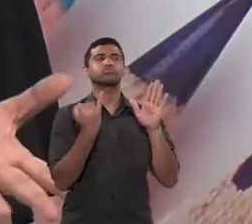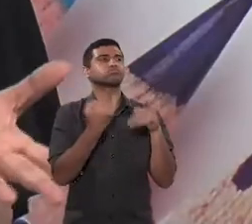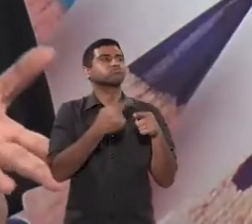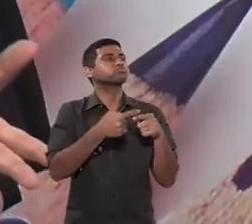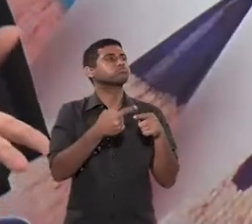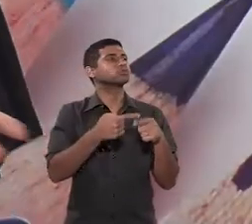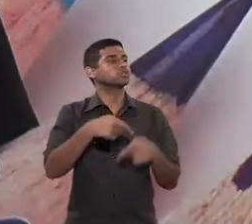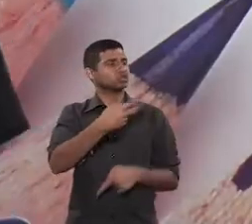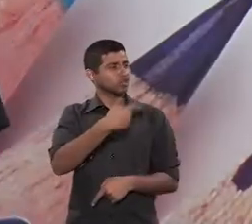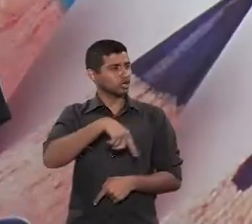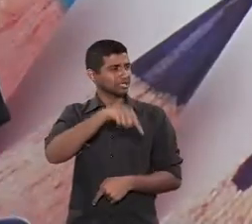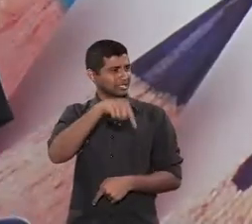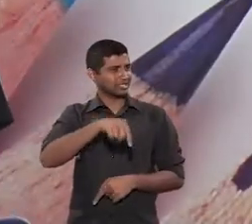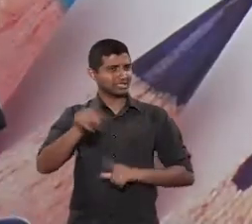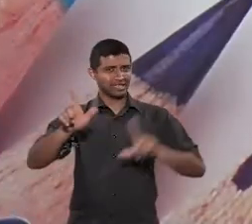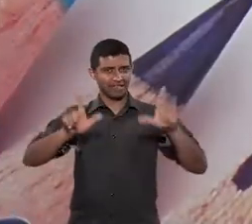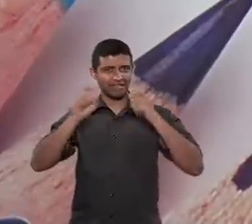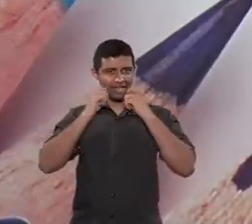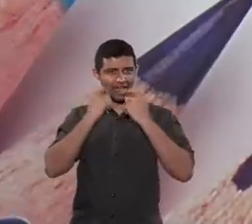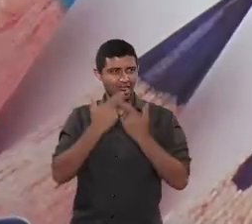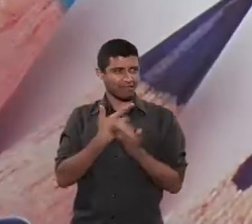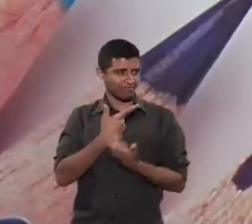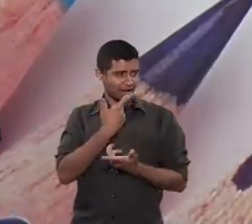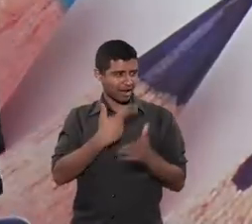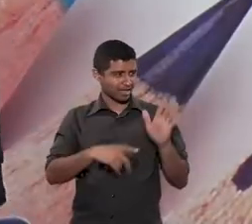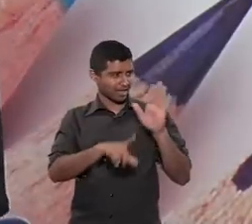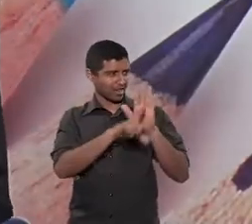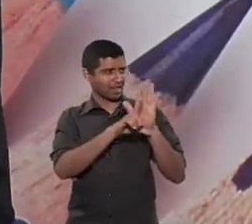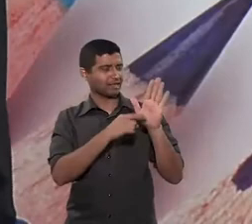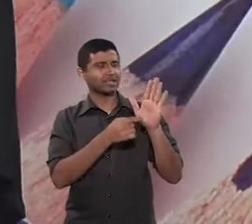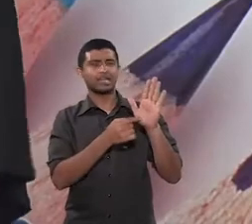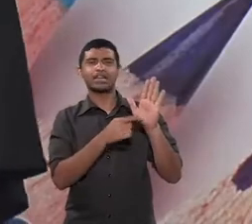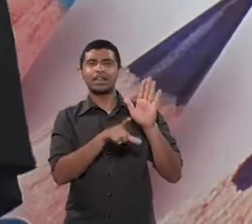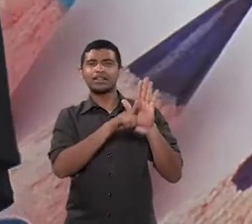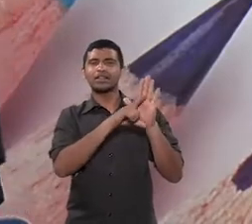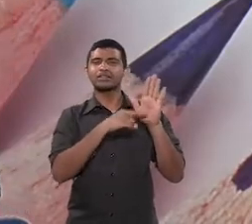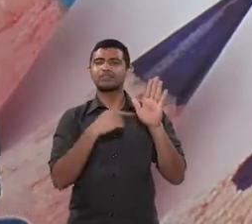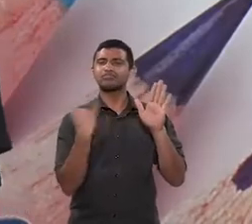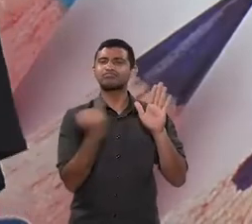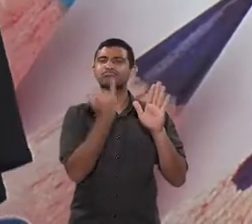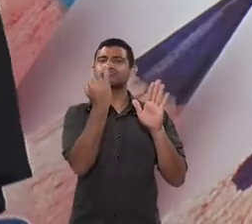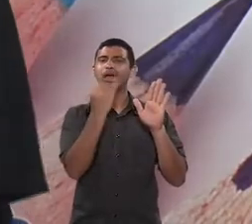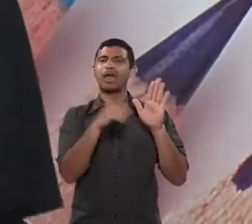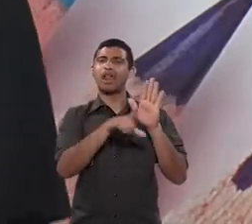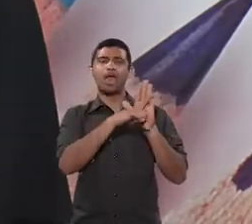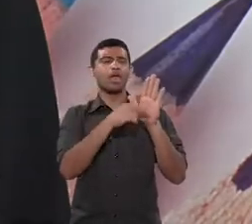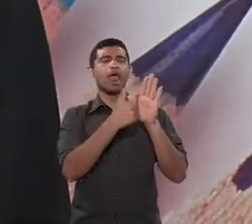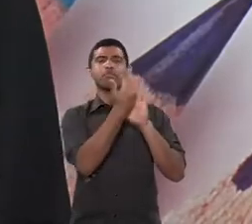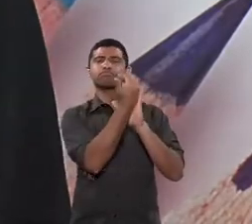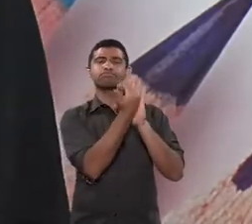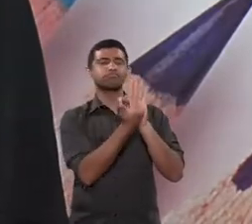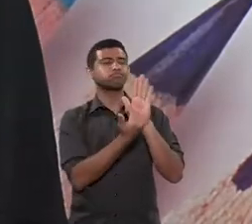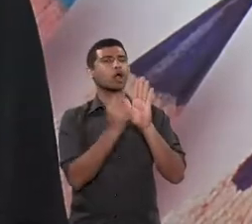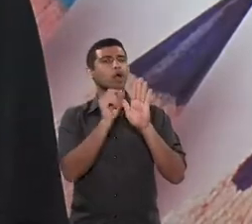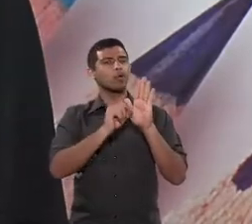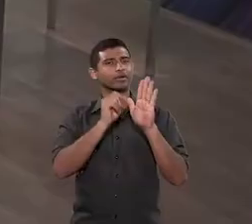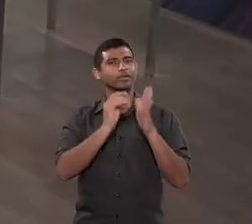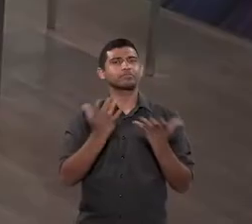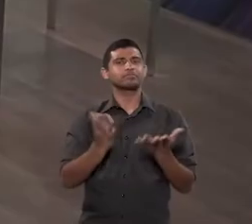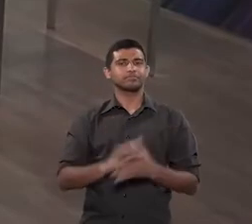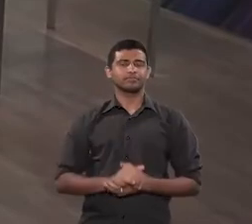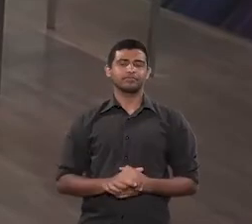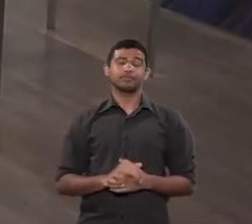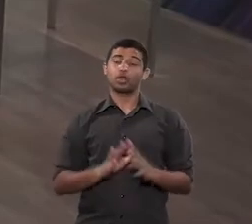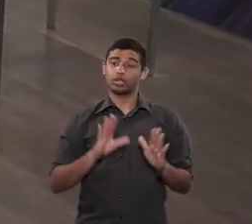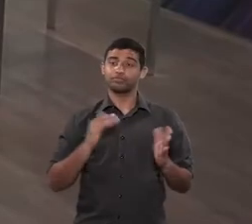está aqui na TV Alérgica, vamos falar um pouquinho de lei. A importância dessa lei, o que a lei estabelece? A lei,